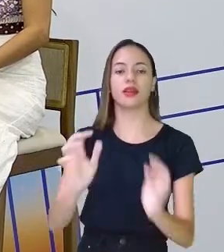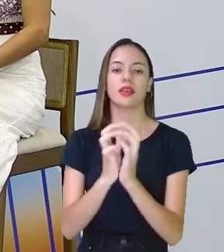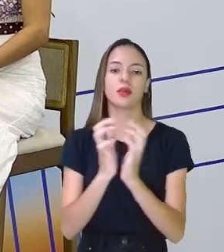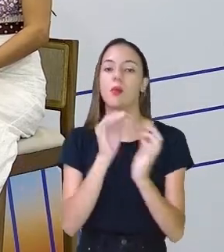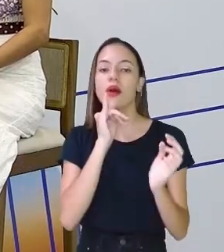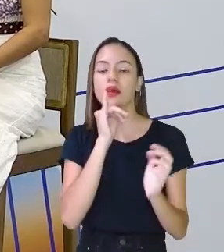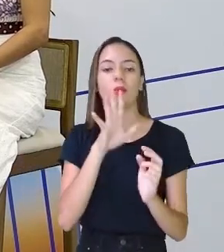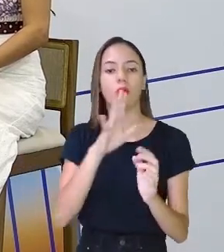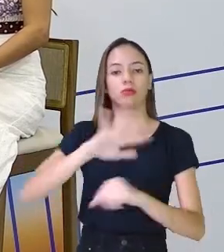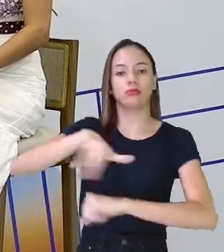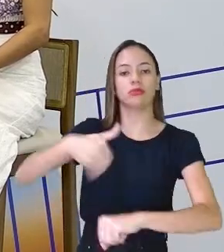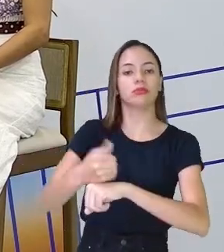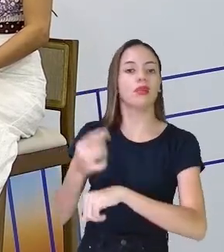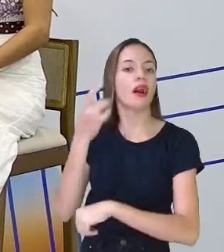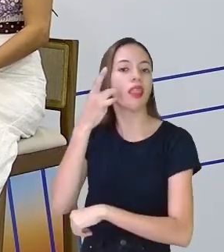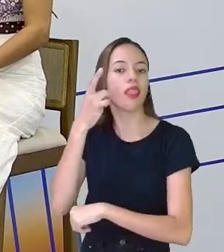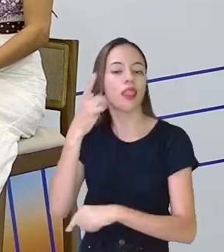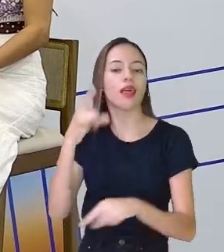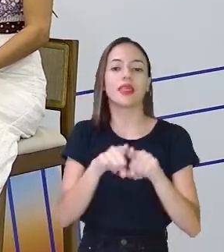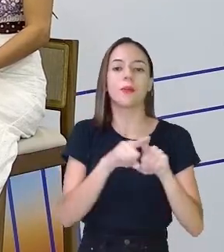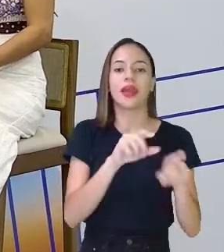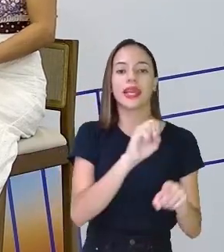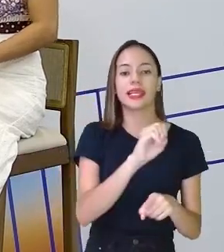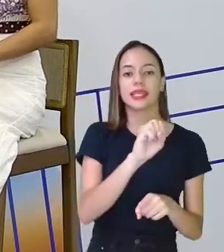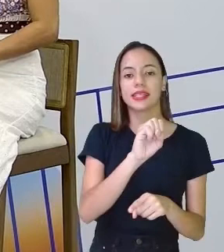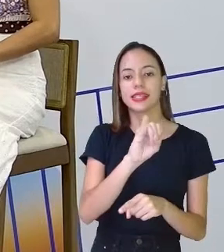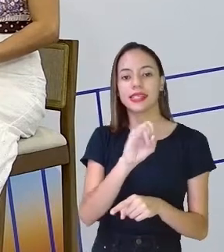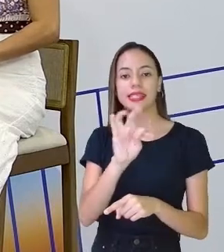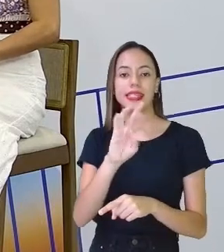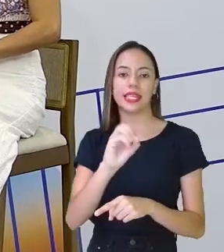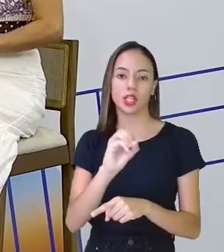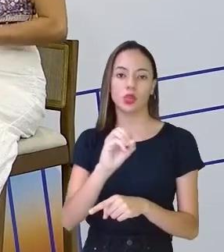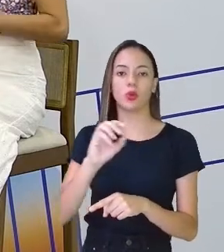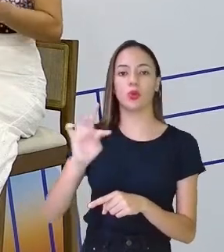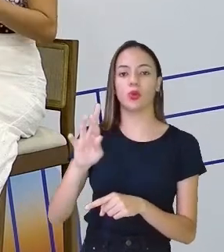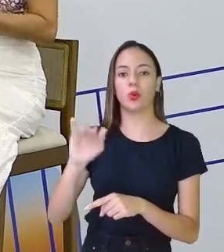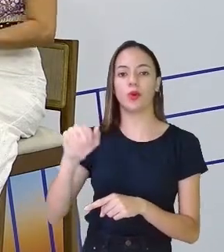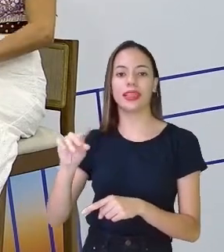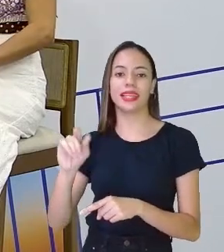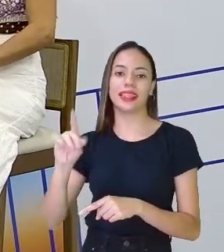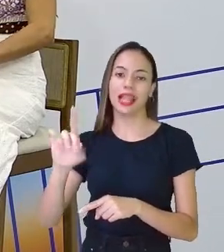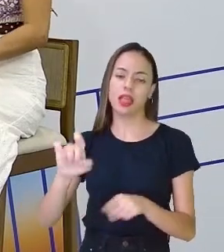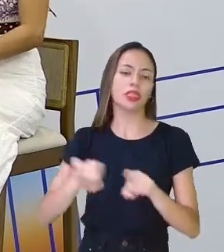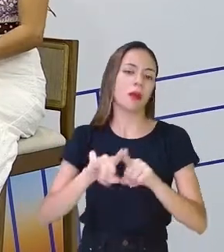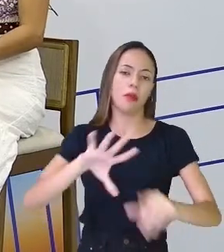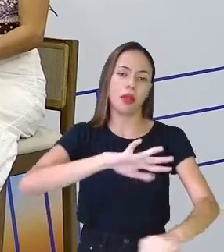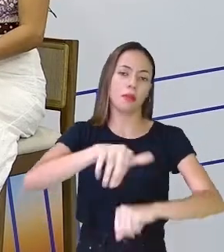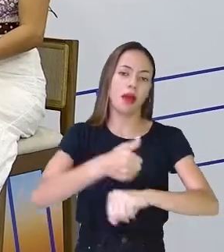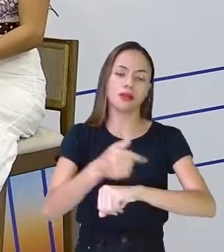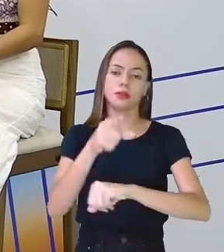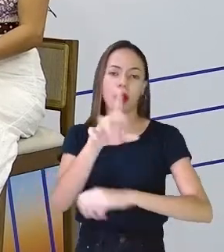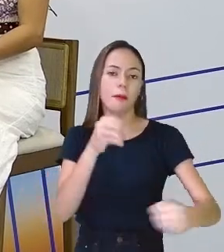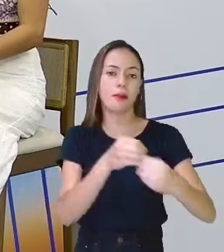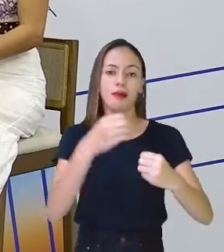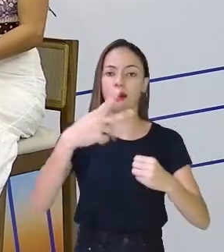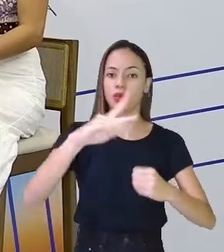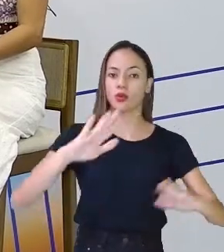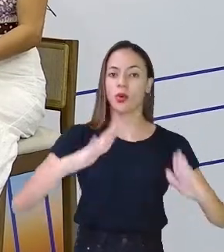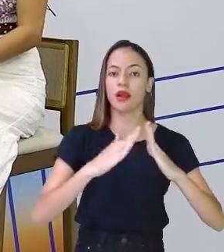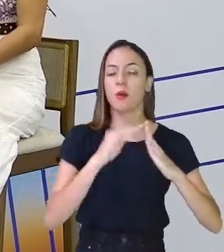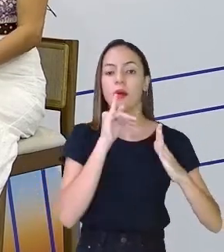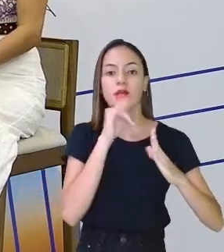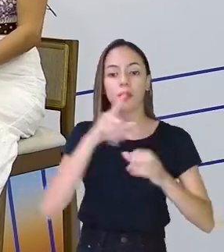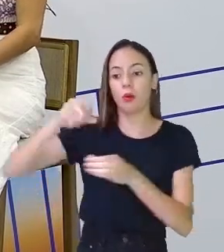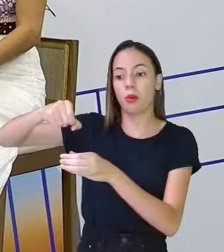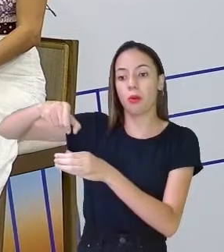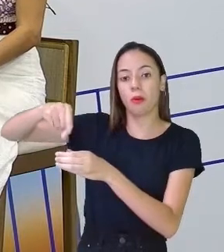Jaqueira, do Sítio Trindade, das praças próximas à sua casa. Você pode pegar lá uma sementinha de pau